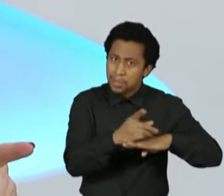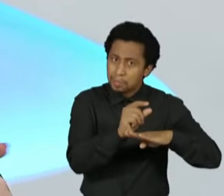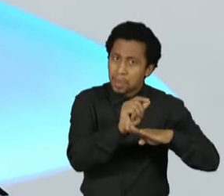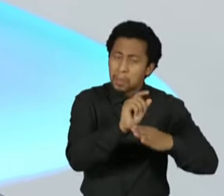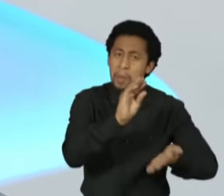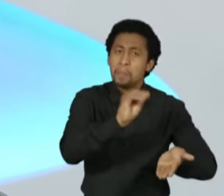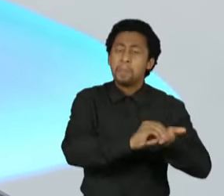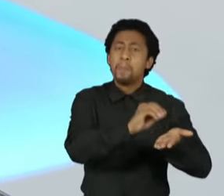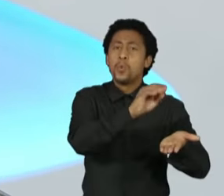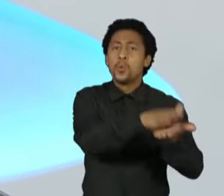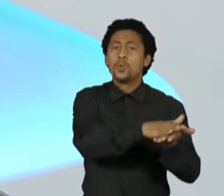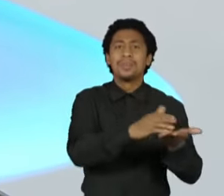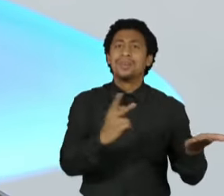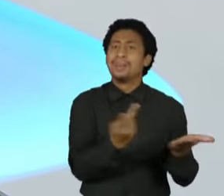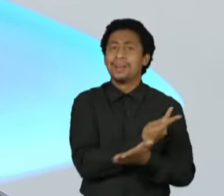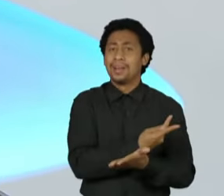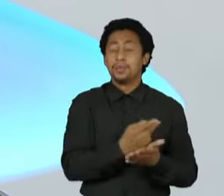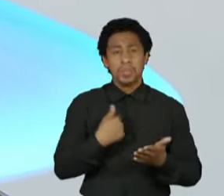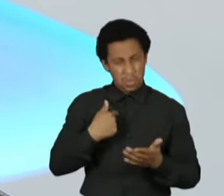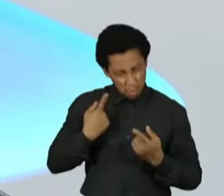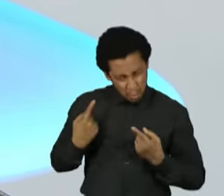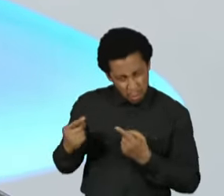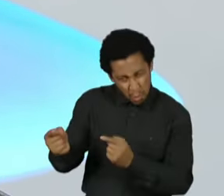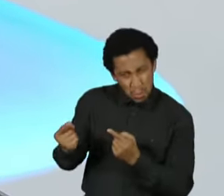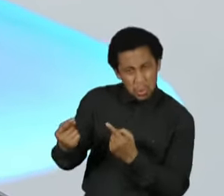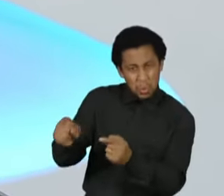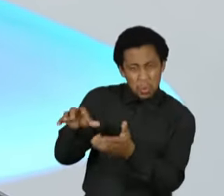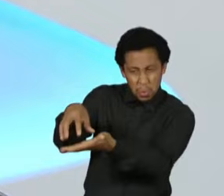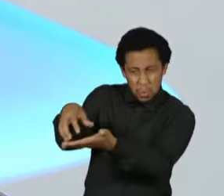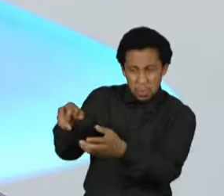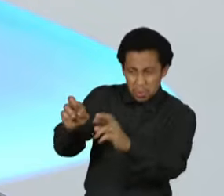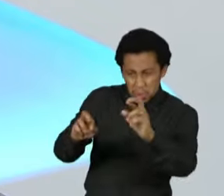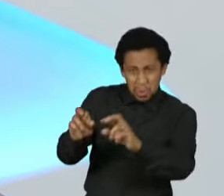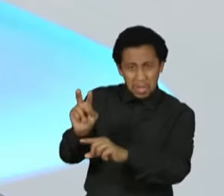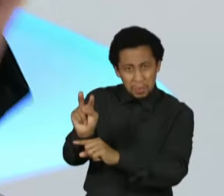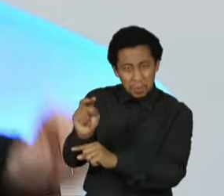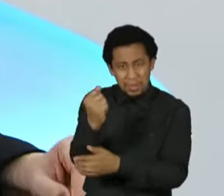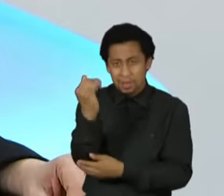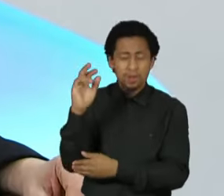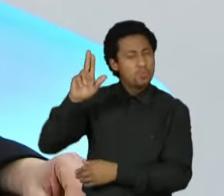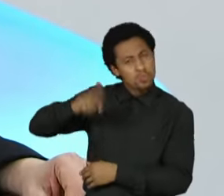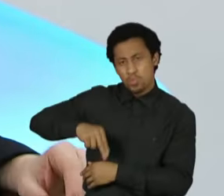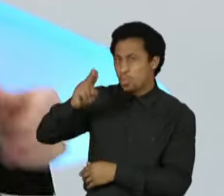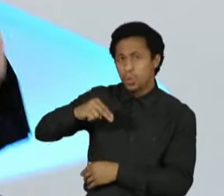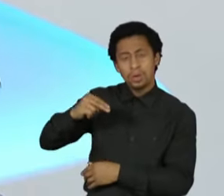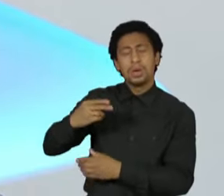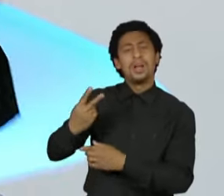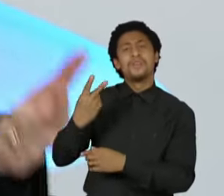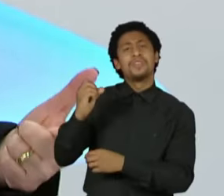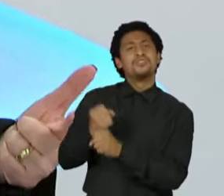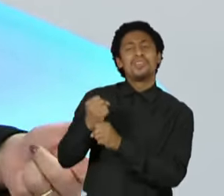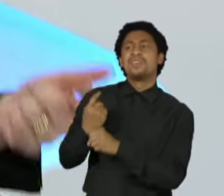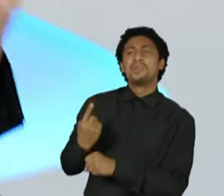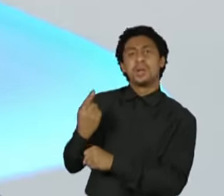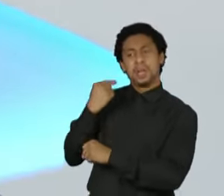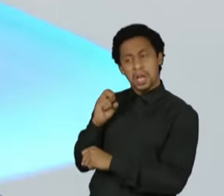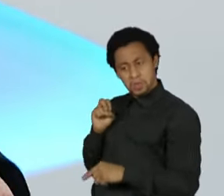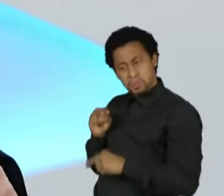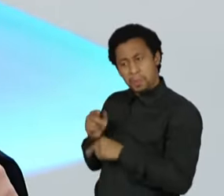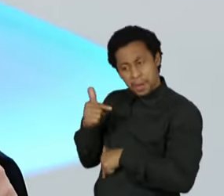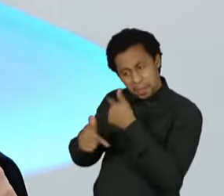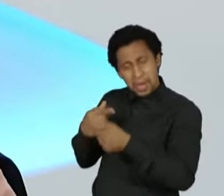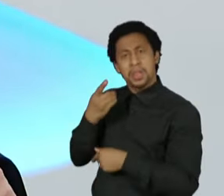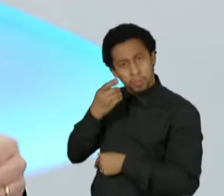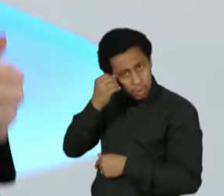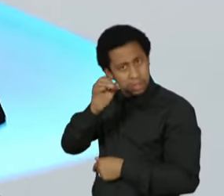nunca fui contra os órgãos de fiscalização e controle, desde o momento que eu comecei a vida pública, há 20 anos atrás, como deputada estadual. Aliás, eu como